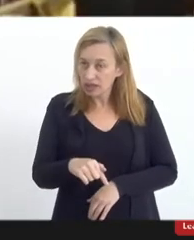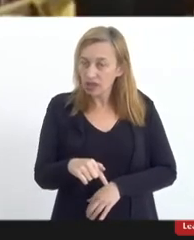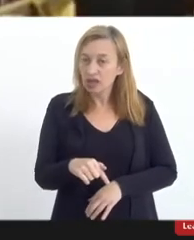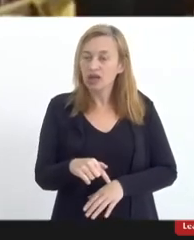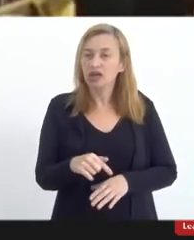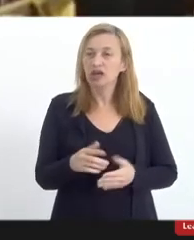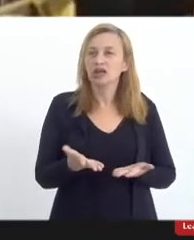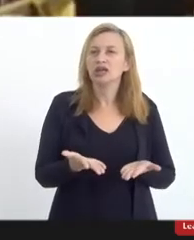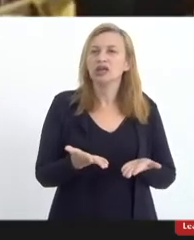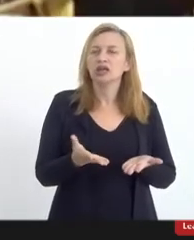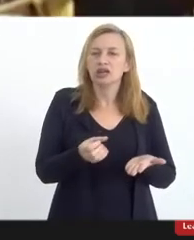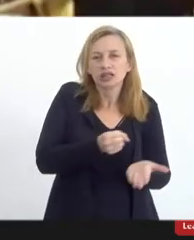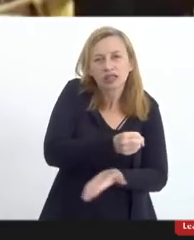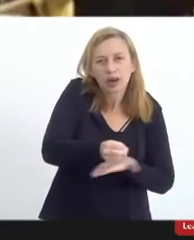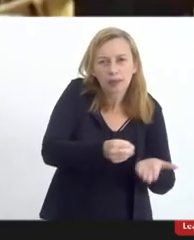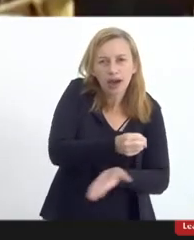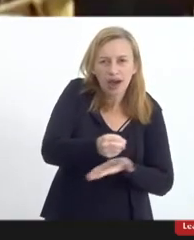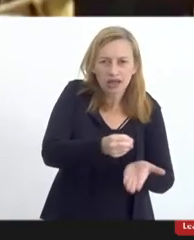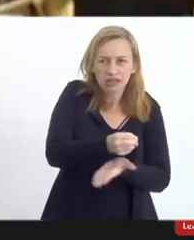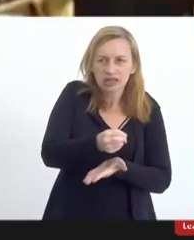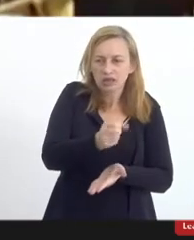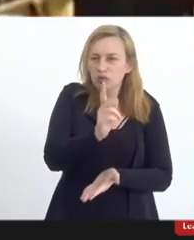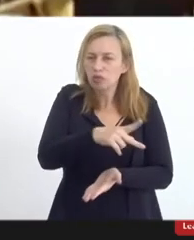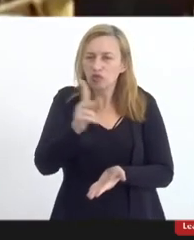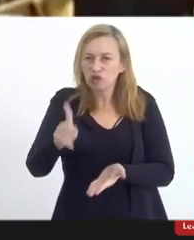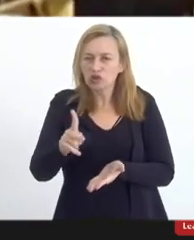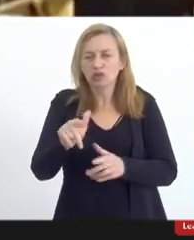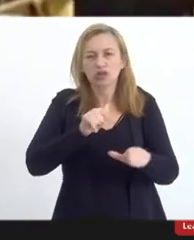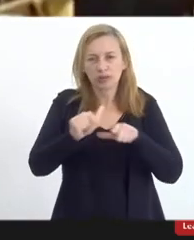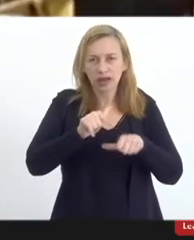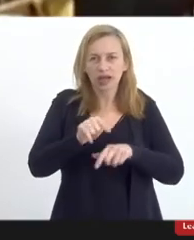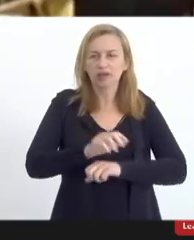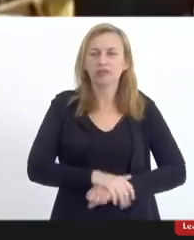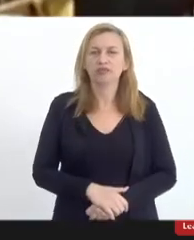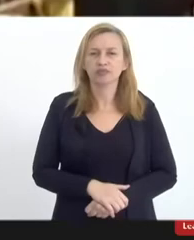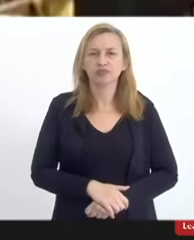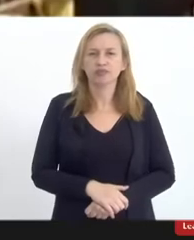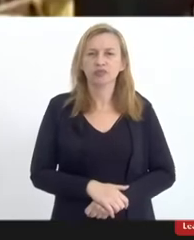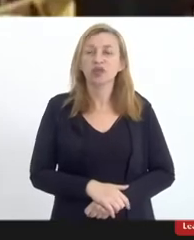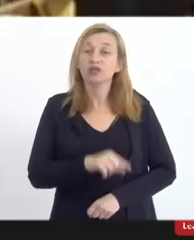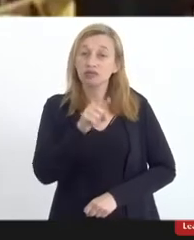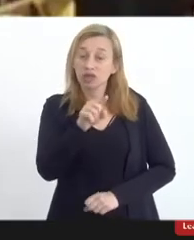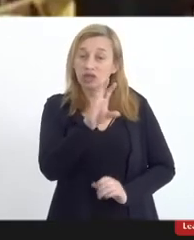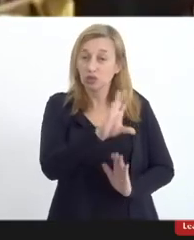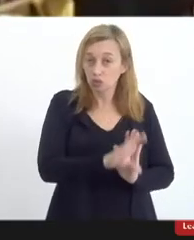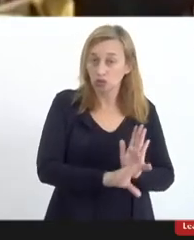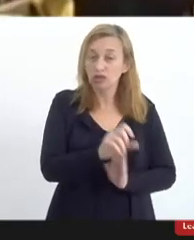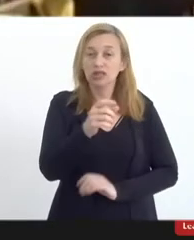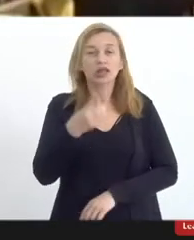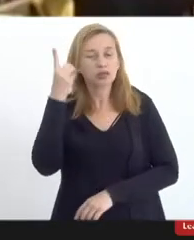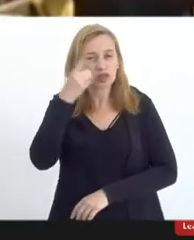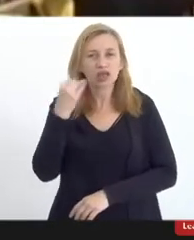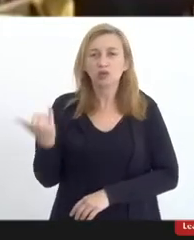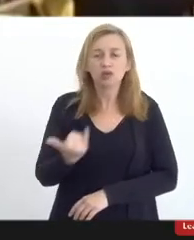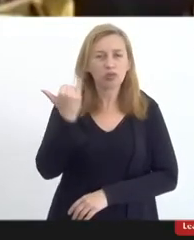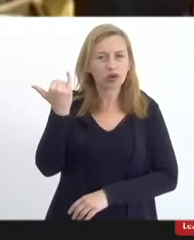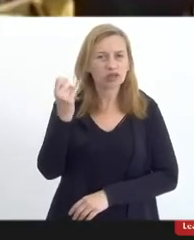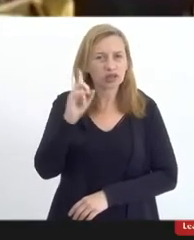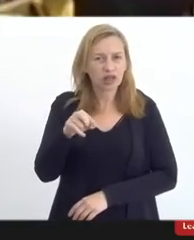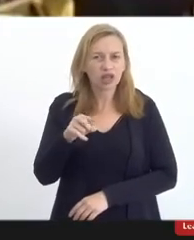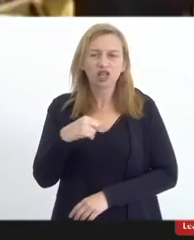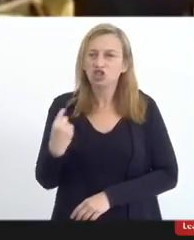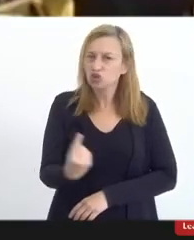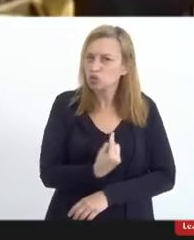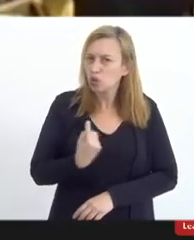professor, essa base, para que esse professor possa trabalhar. Nesse currículo, deputada, o importante é que